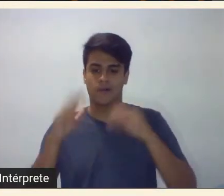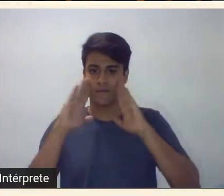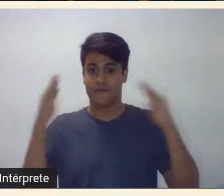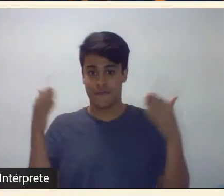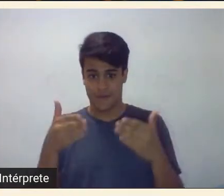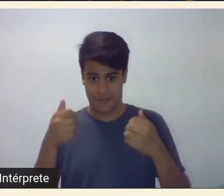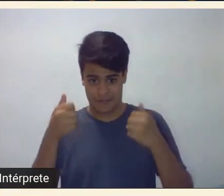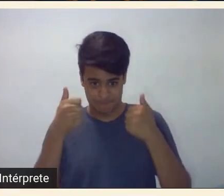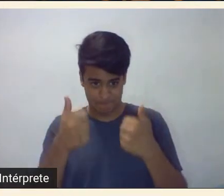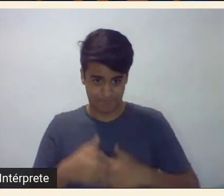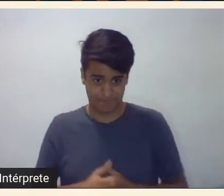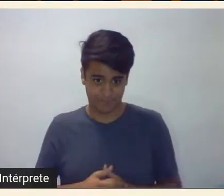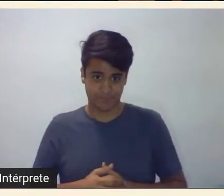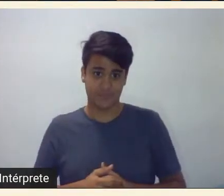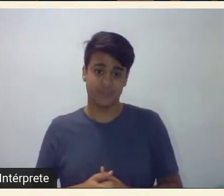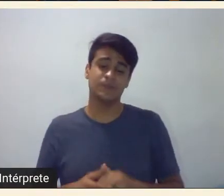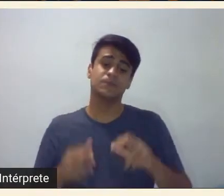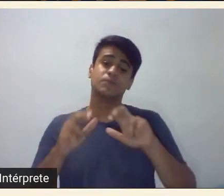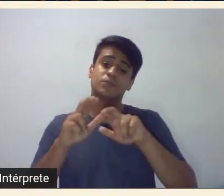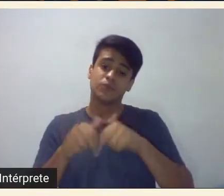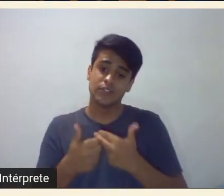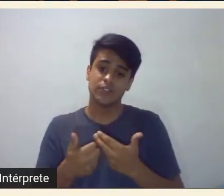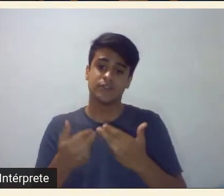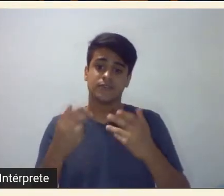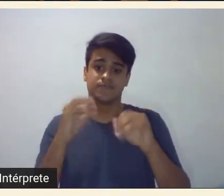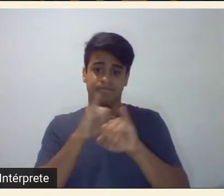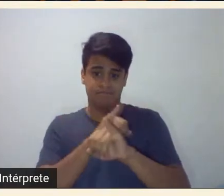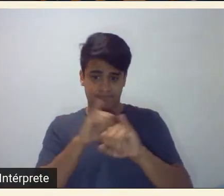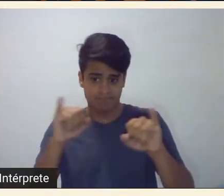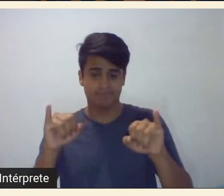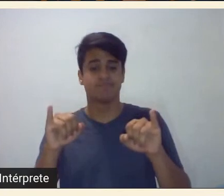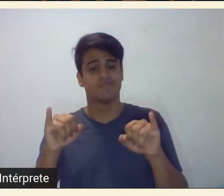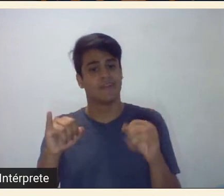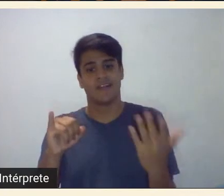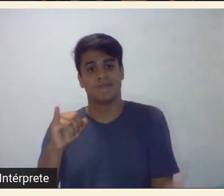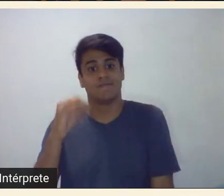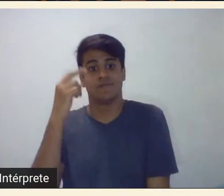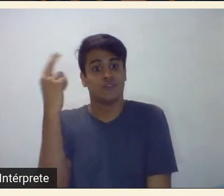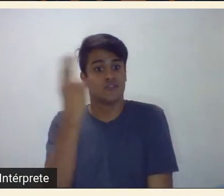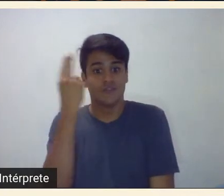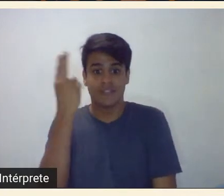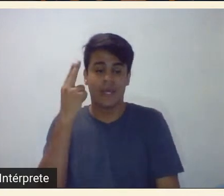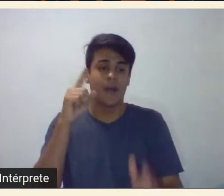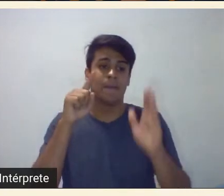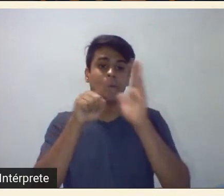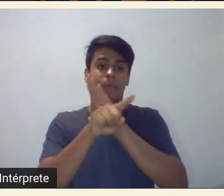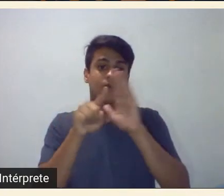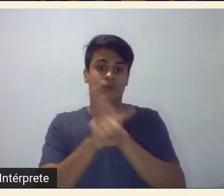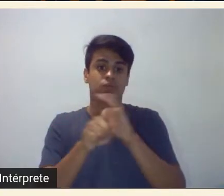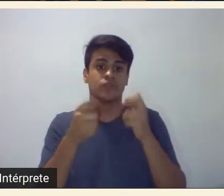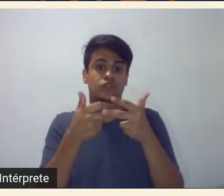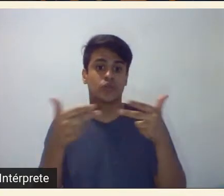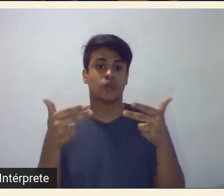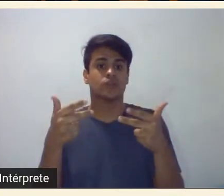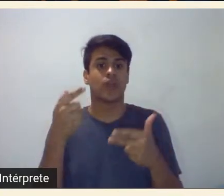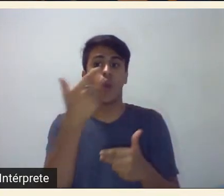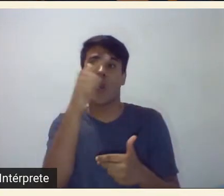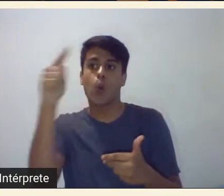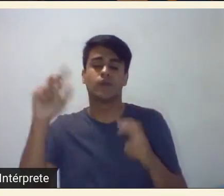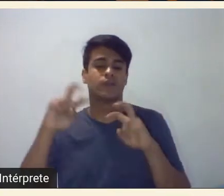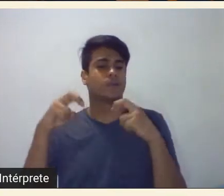Por conta disso, eu aviso para o público que eu não vou trazer perguntas sobre temas que são de outras mesas,